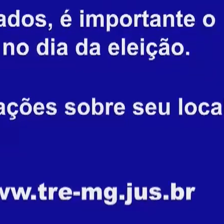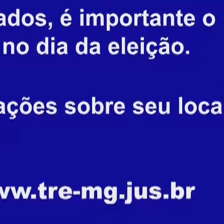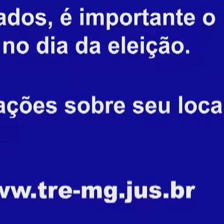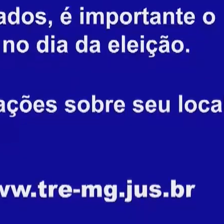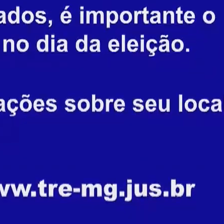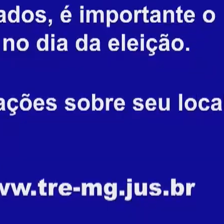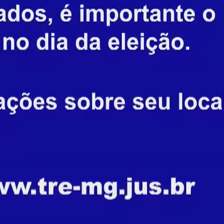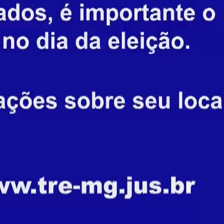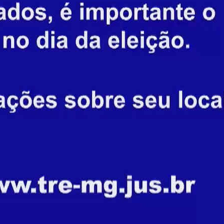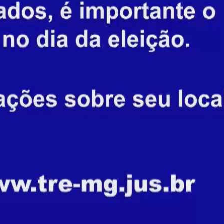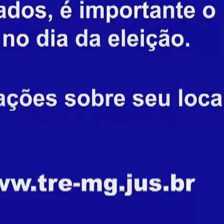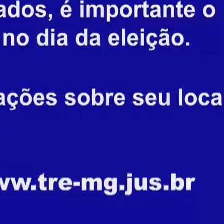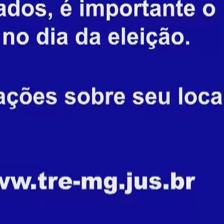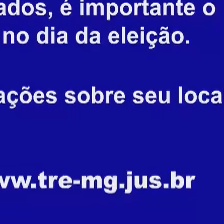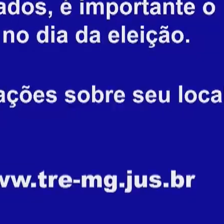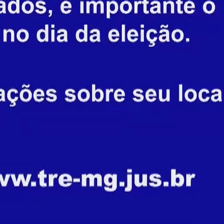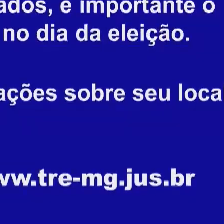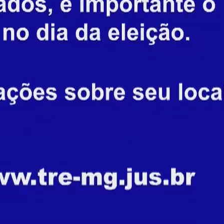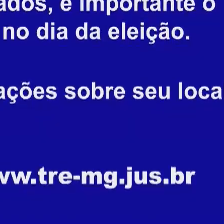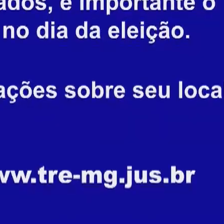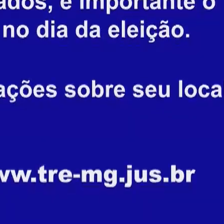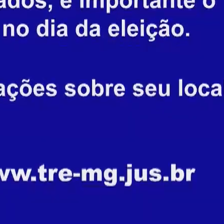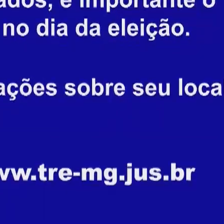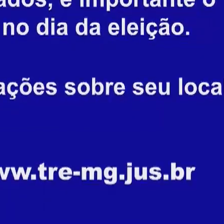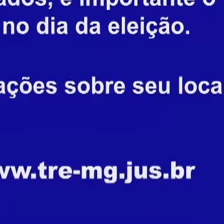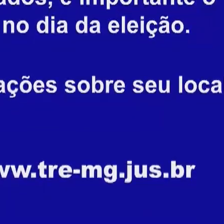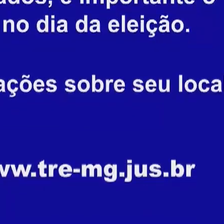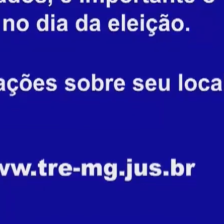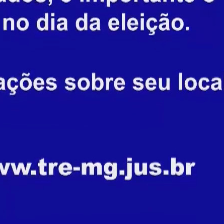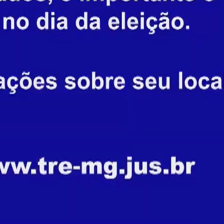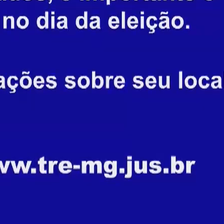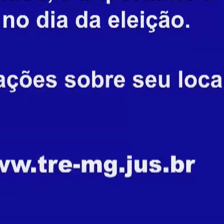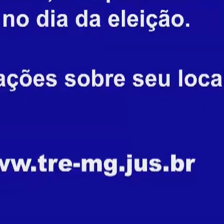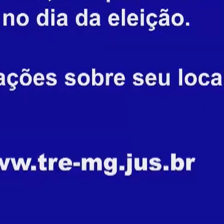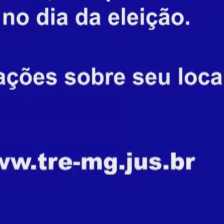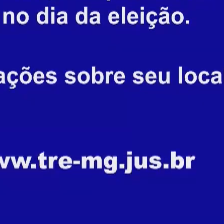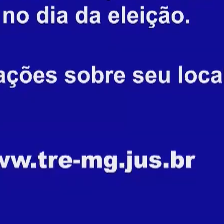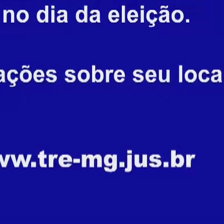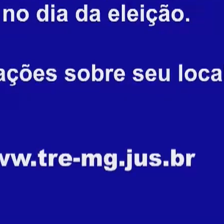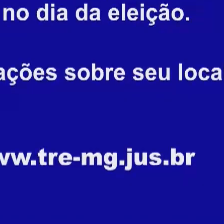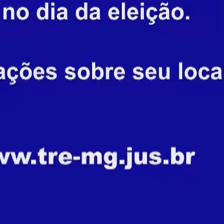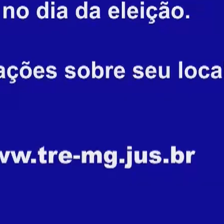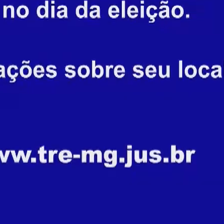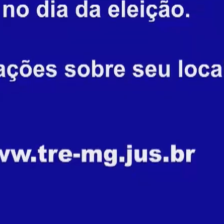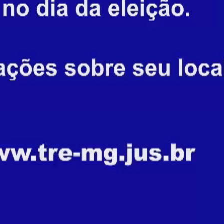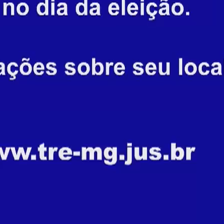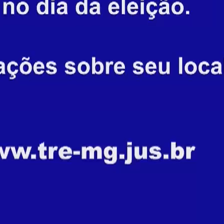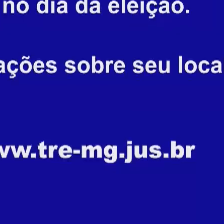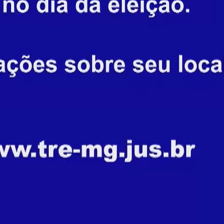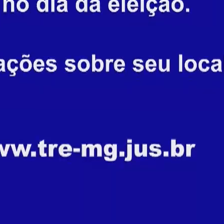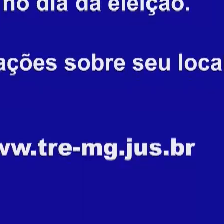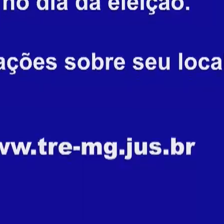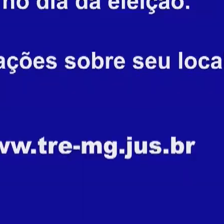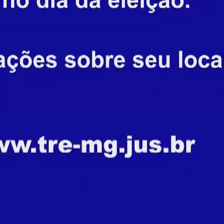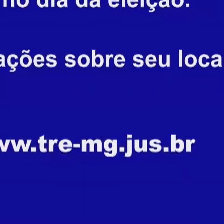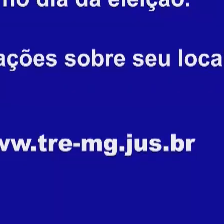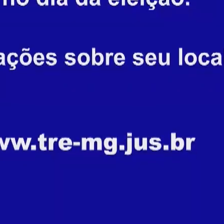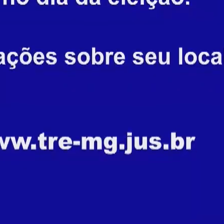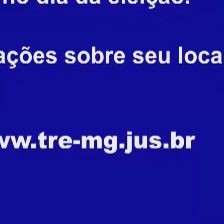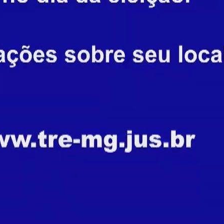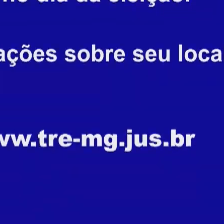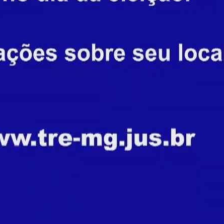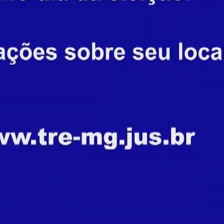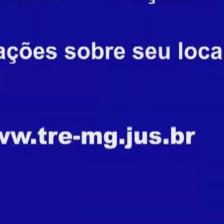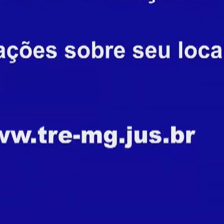evitar transtornos no dia da eleição. Baixe o aplicativo e título no seu celular e obtém informações sobre